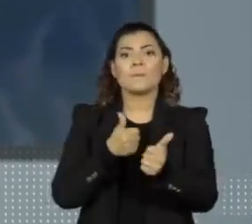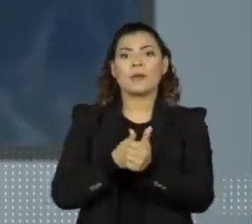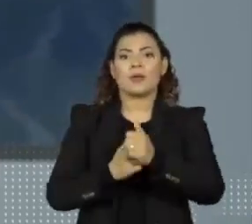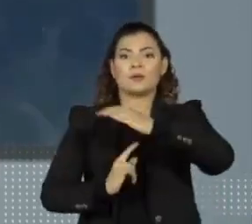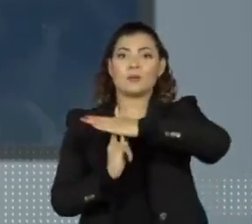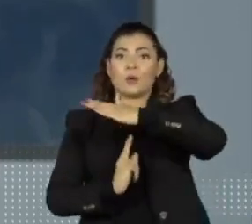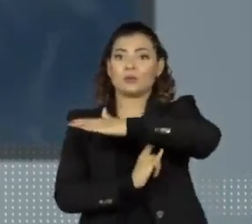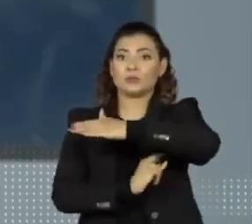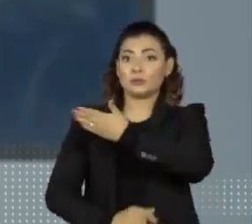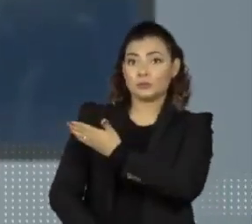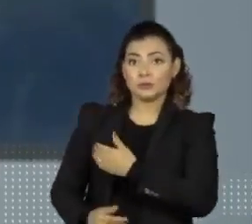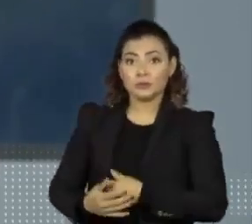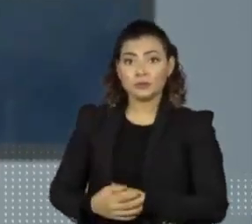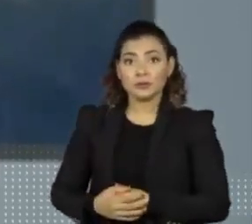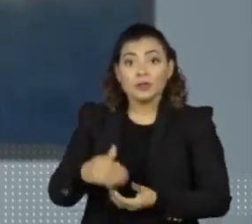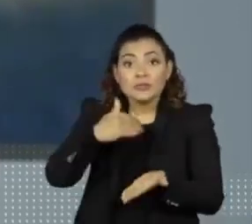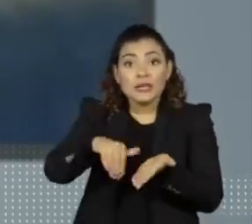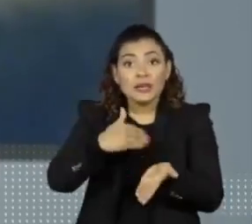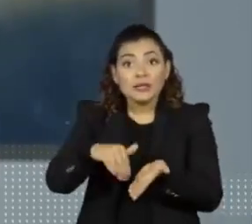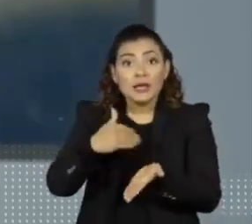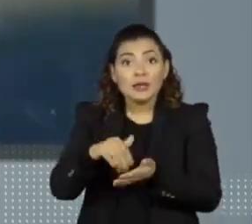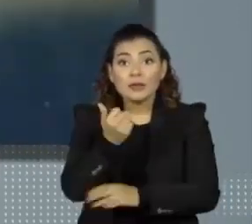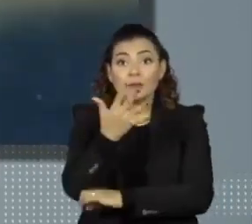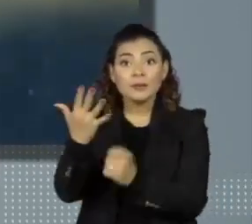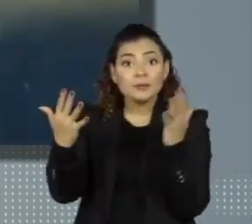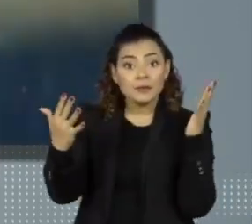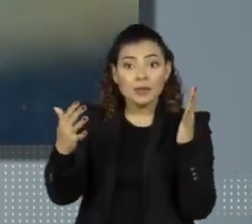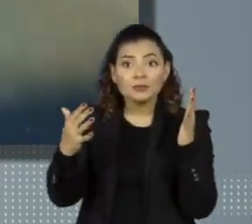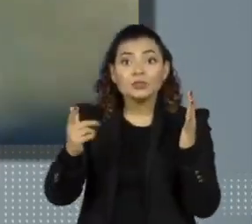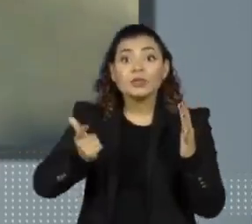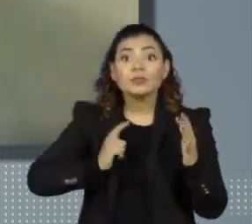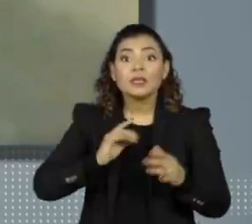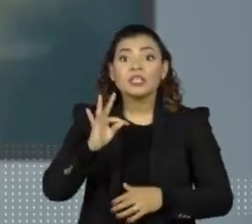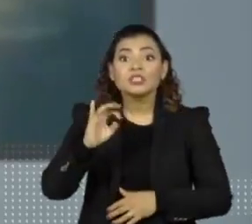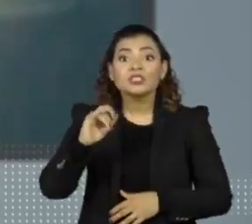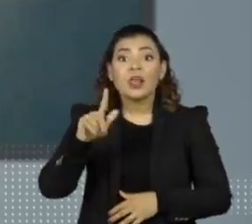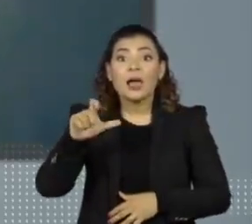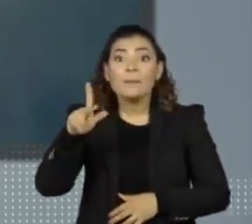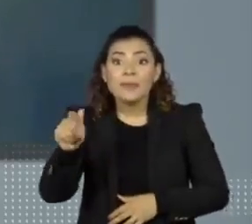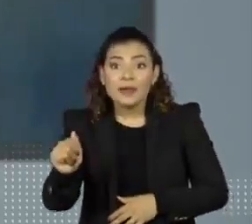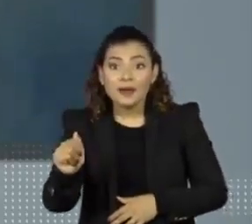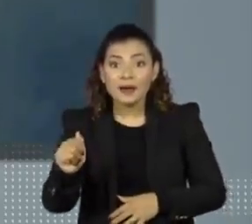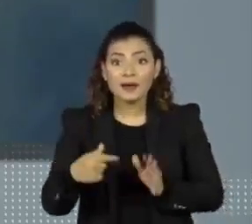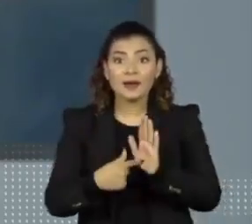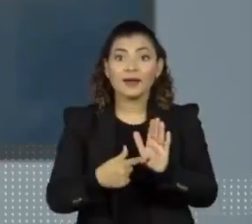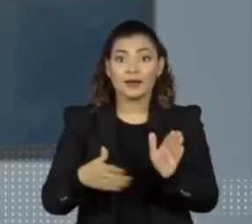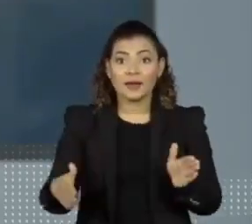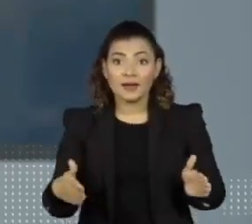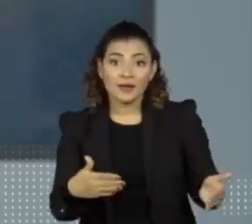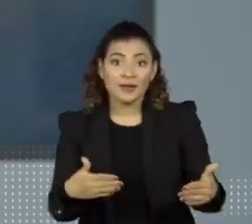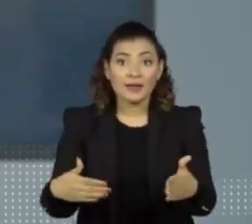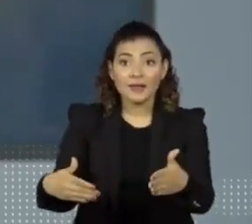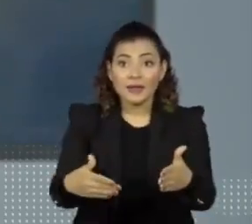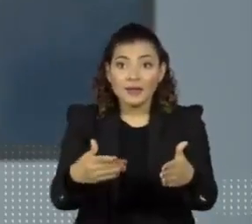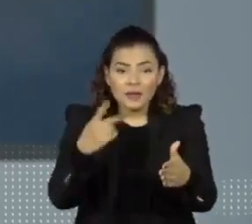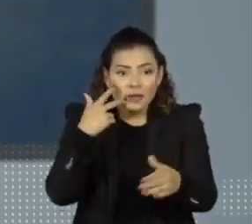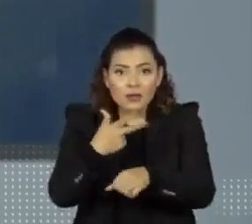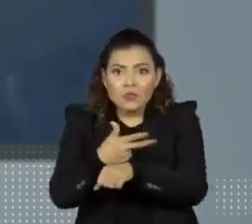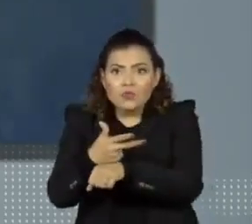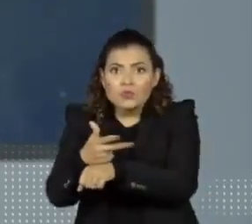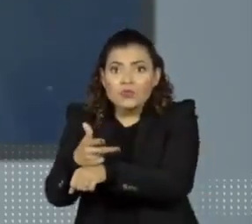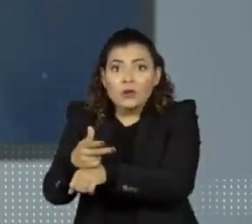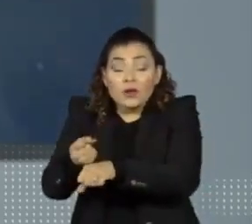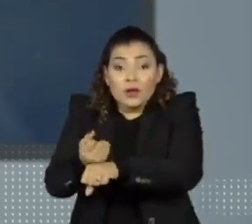da cidade de Jardim. Segundo a Secretaria do Meio Ambiente do Estado, são tilápias. O ciclista que passava por ali e fez as imagens